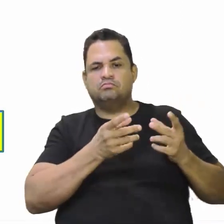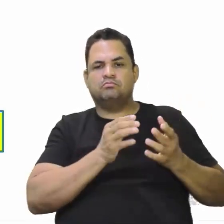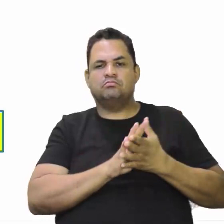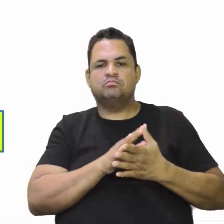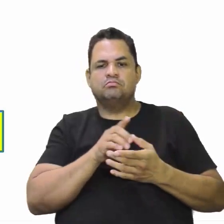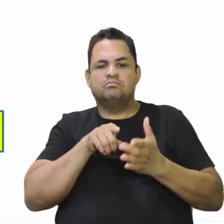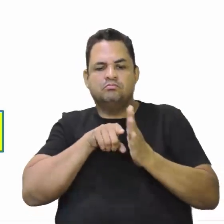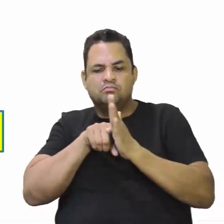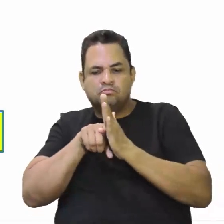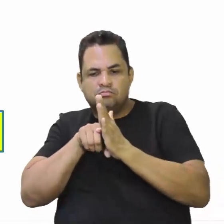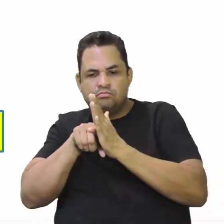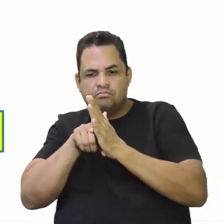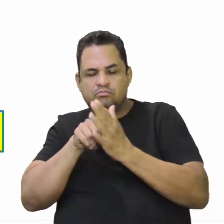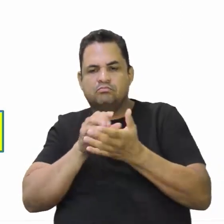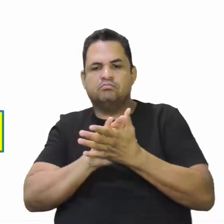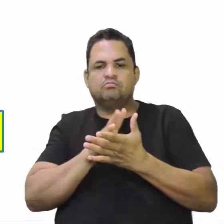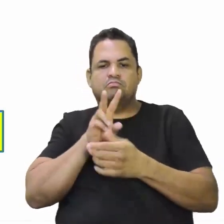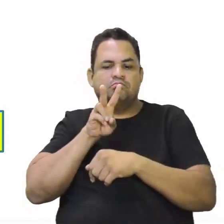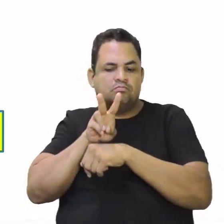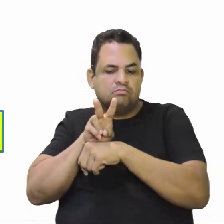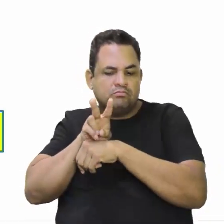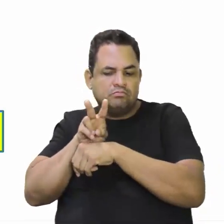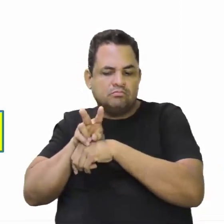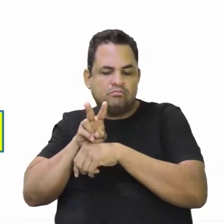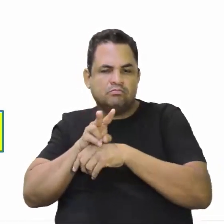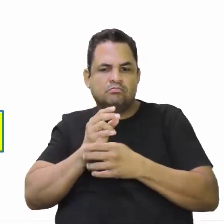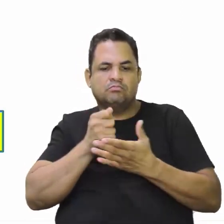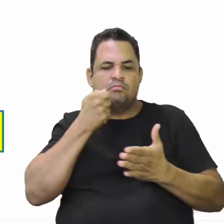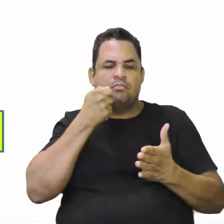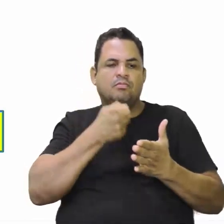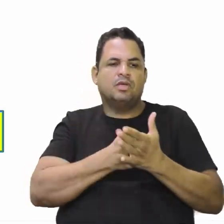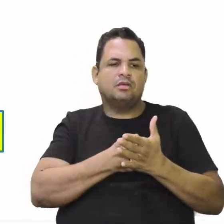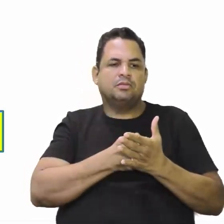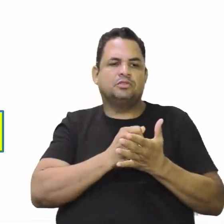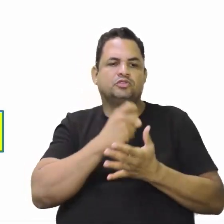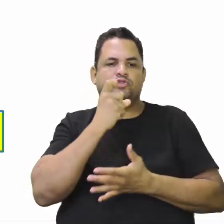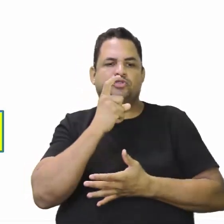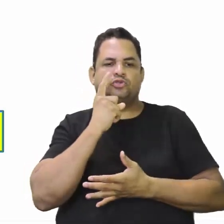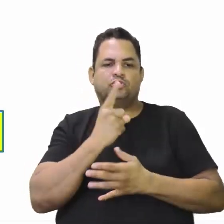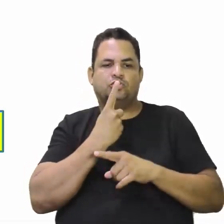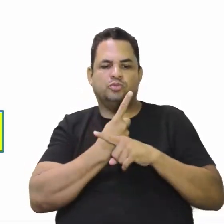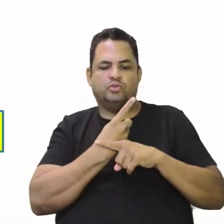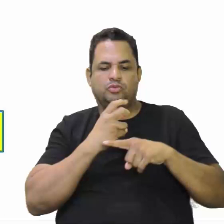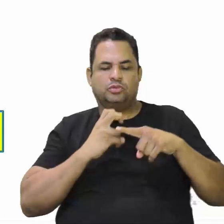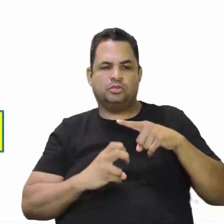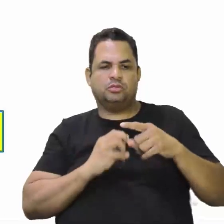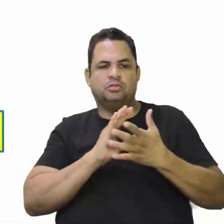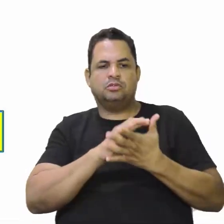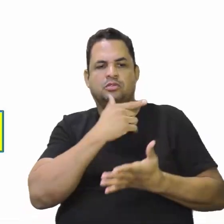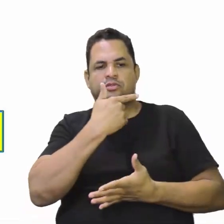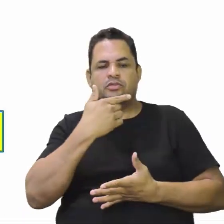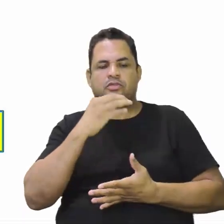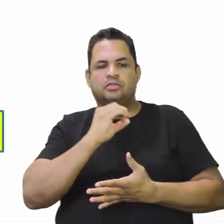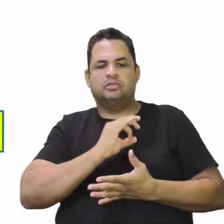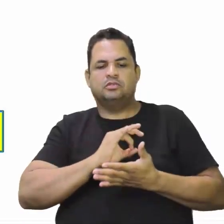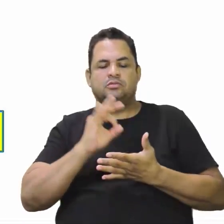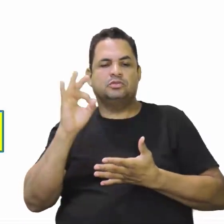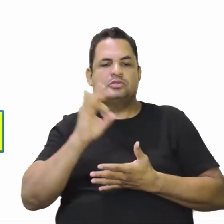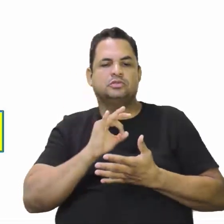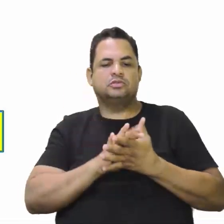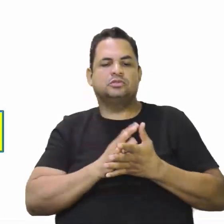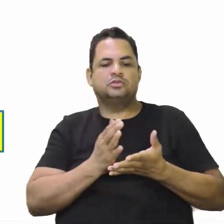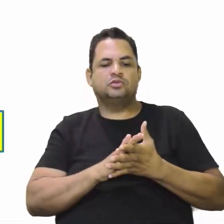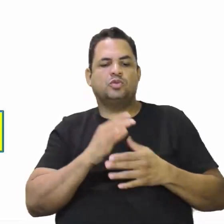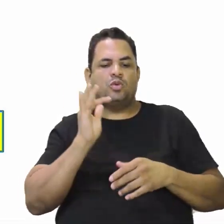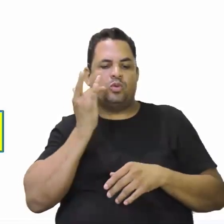Fiscalizava o pagamento de um quinto. Professor, o que é um quinto? É 20%. 20% do ouro que você extraísse